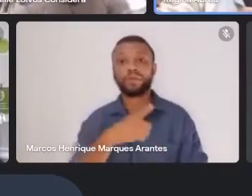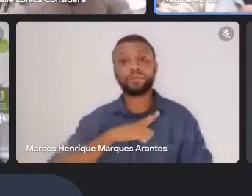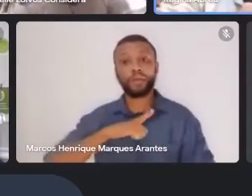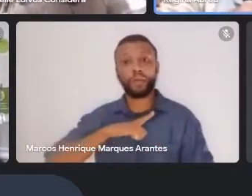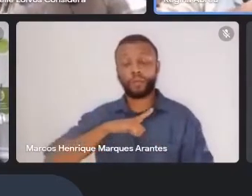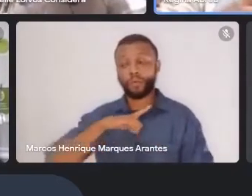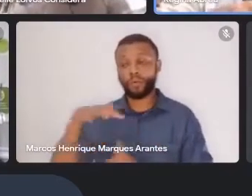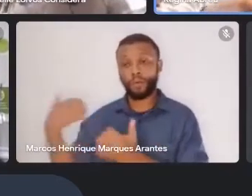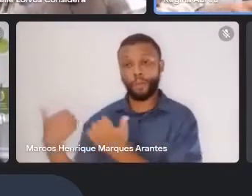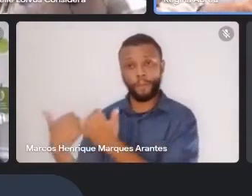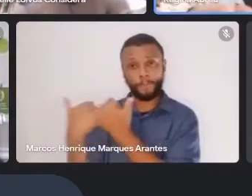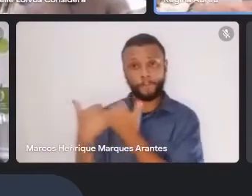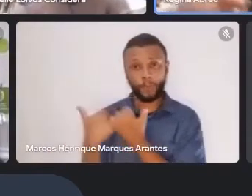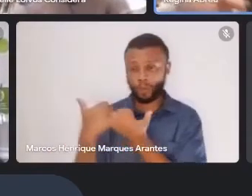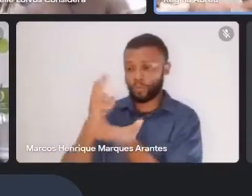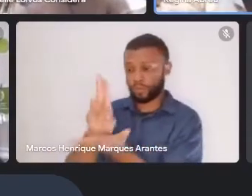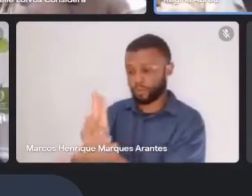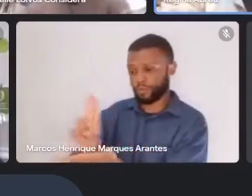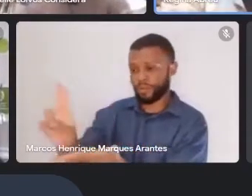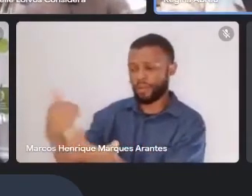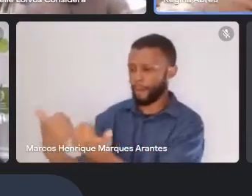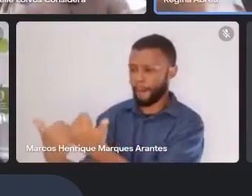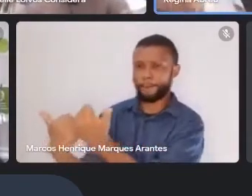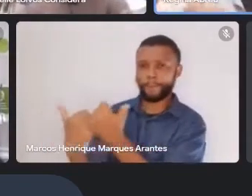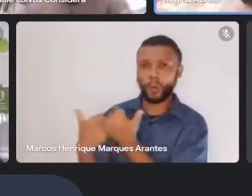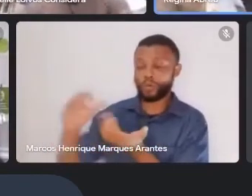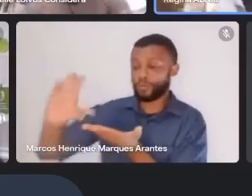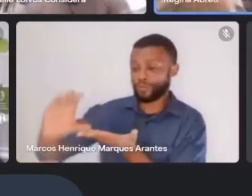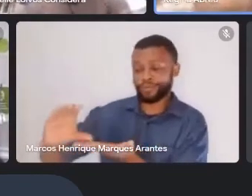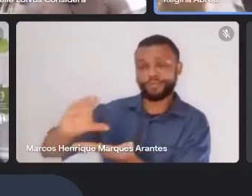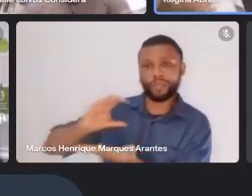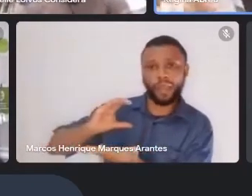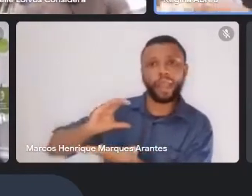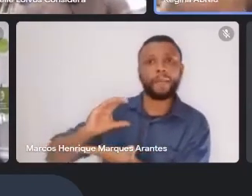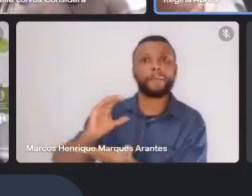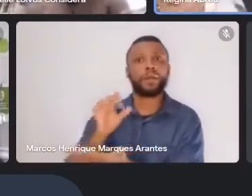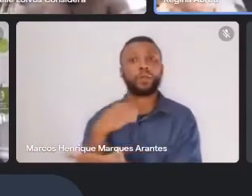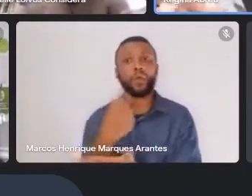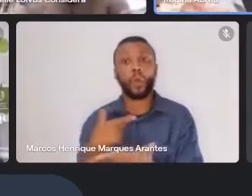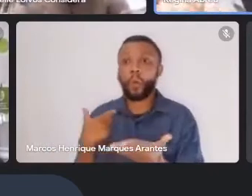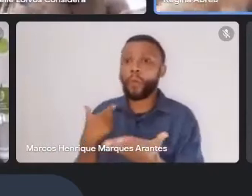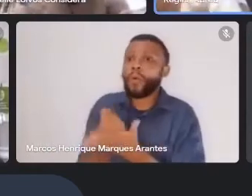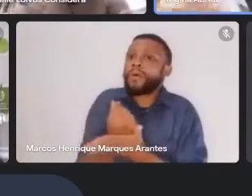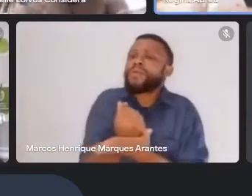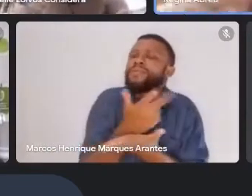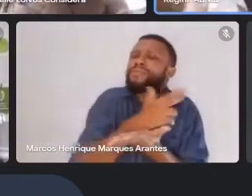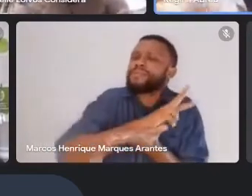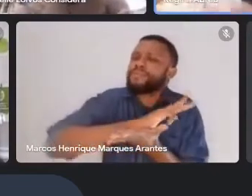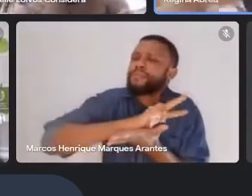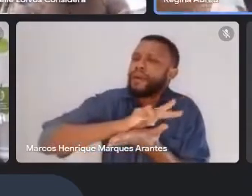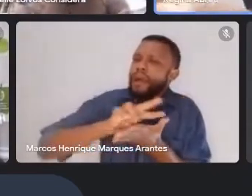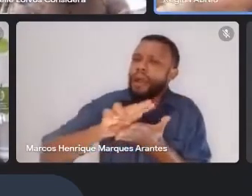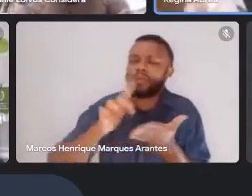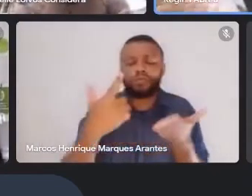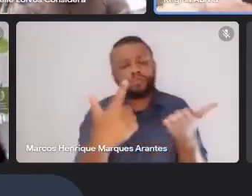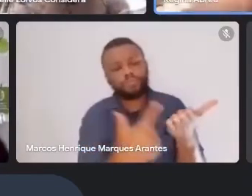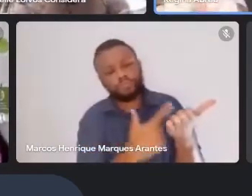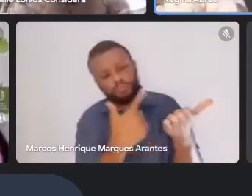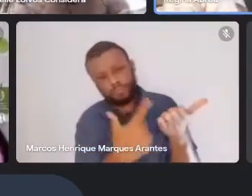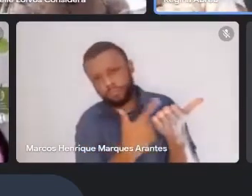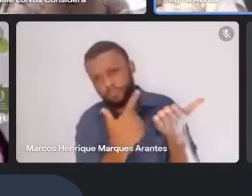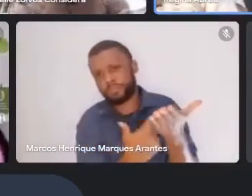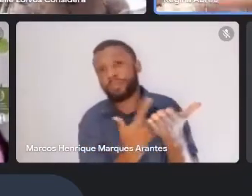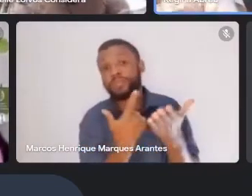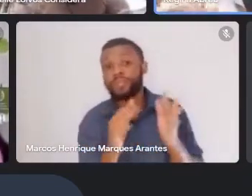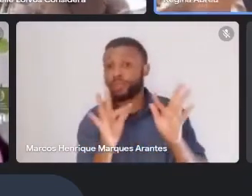universidade, né? Assim, tinha um apoio de verba, de consumo, a gente comprou vários exemplares de sertões que a gente ia distribuindo no final,